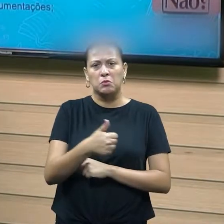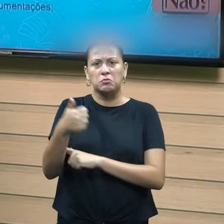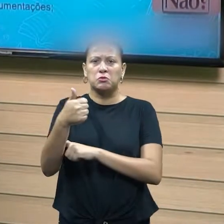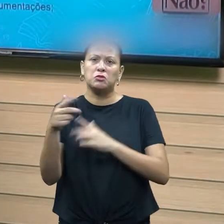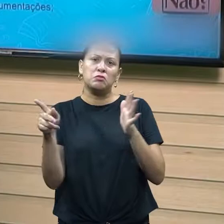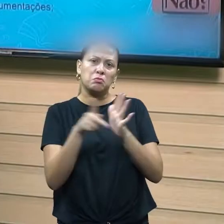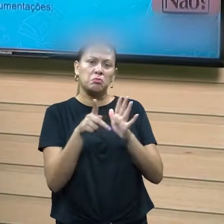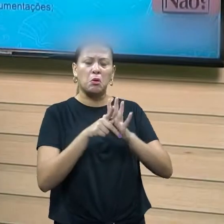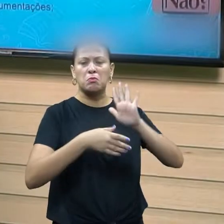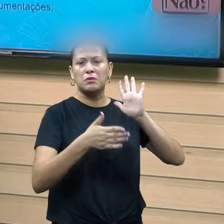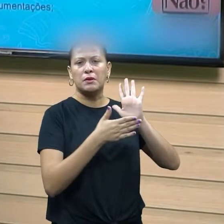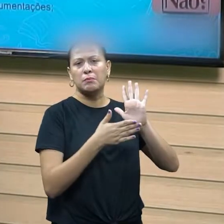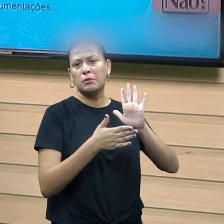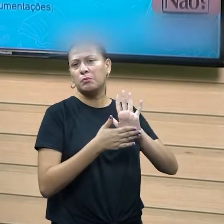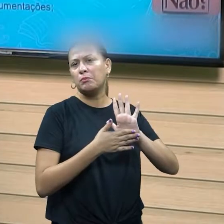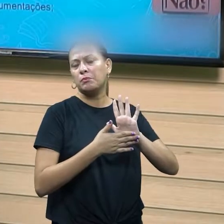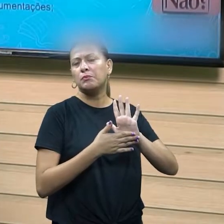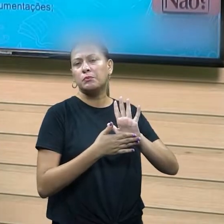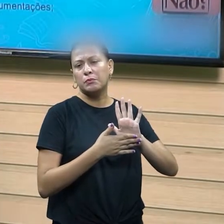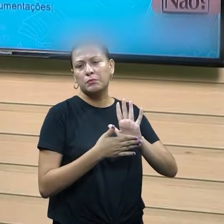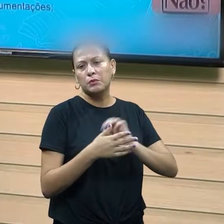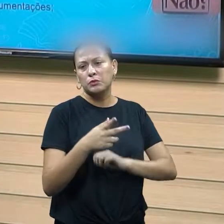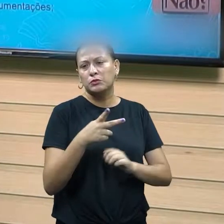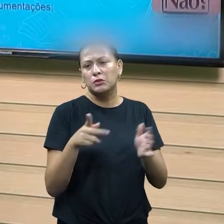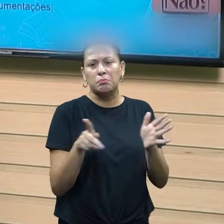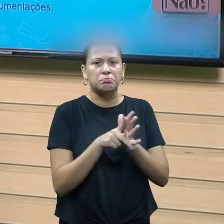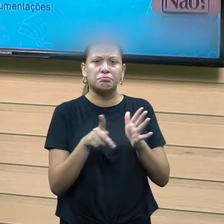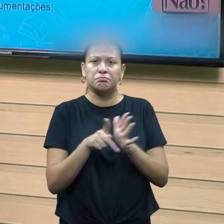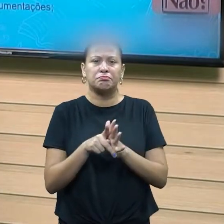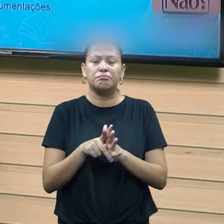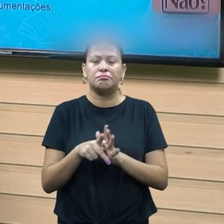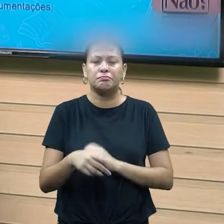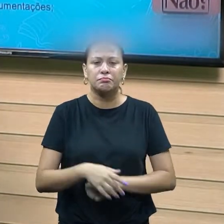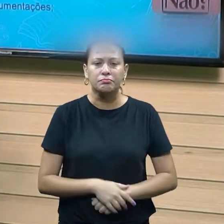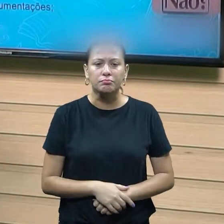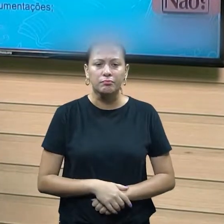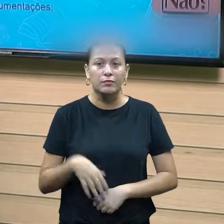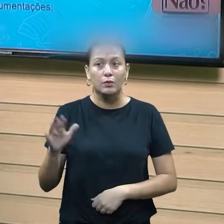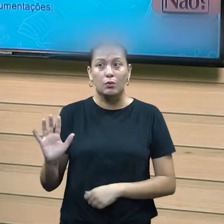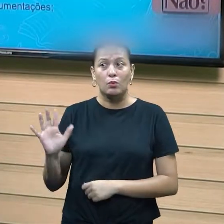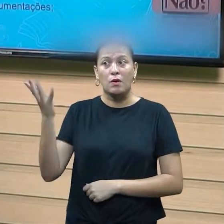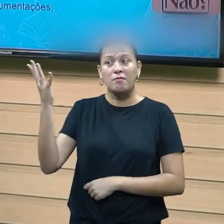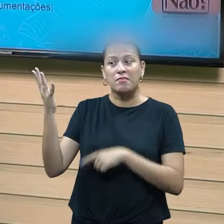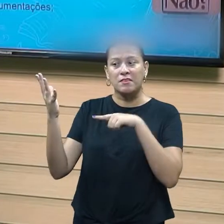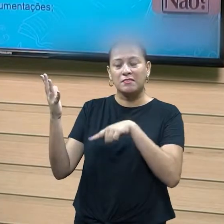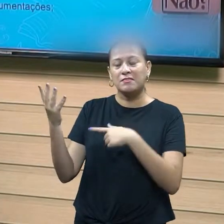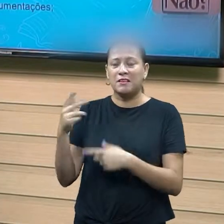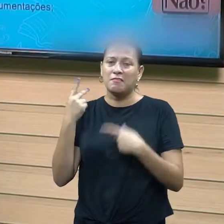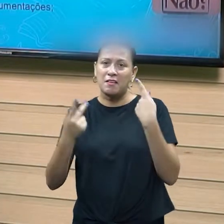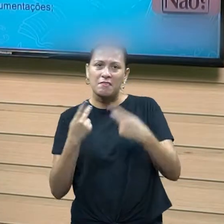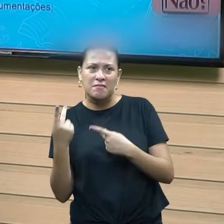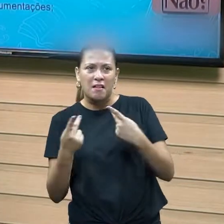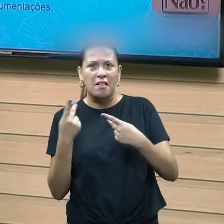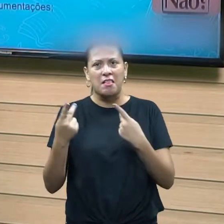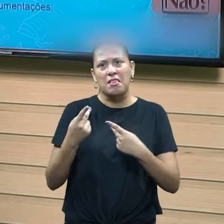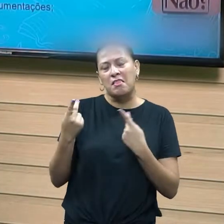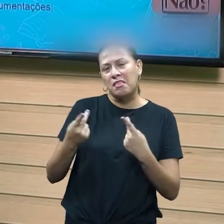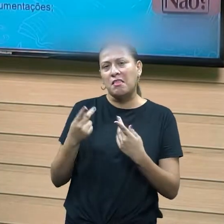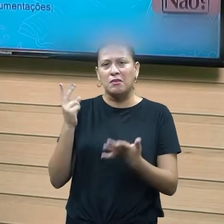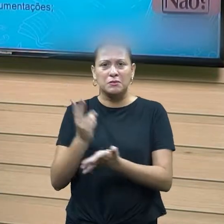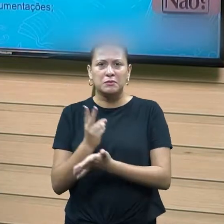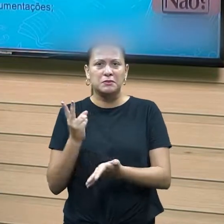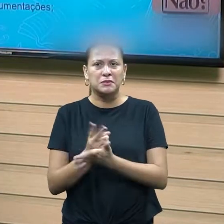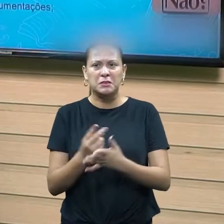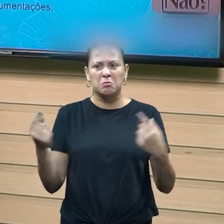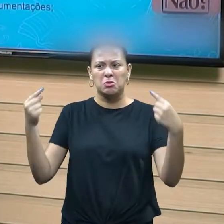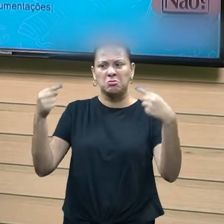você realiza determinado evento, né, e aí você não pode estar falando concorrente porque isso acaba pegando, acerta